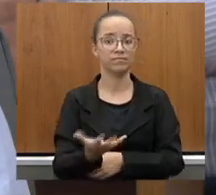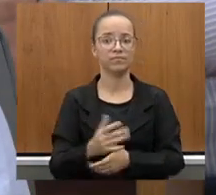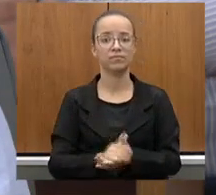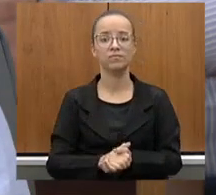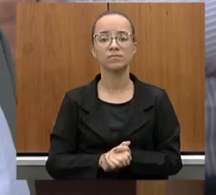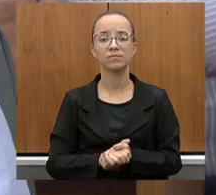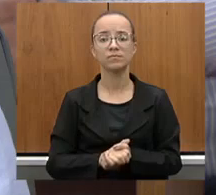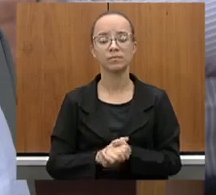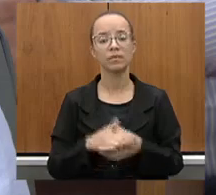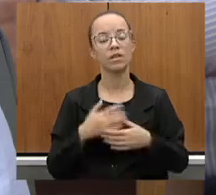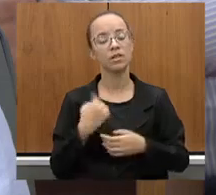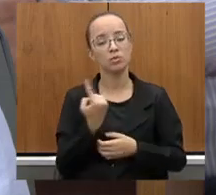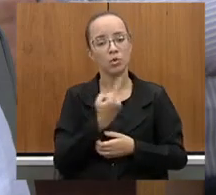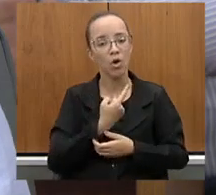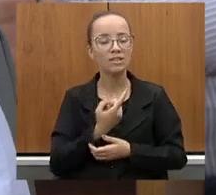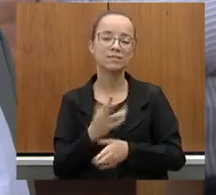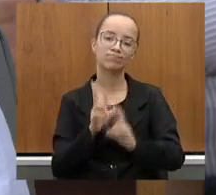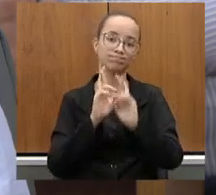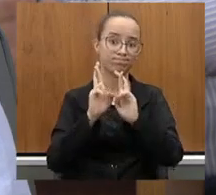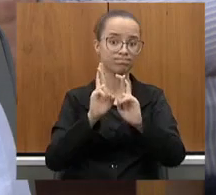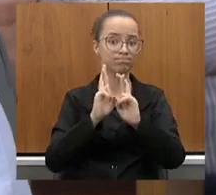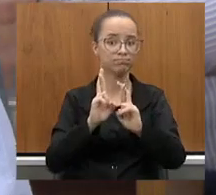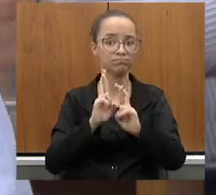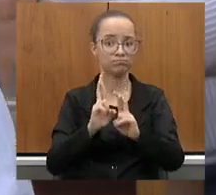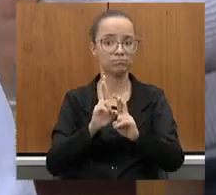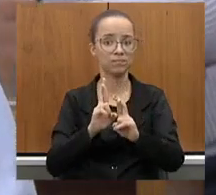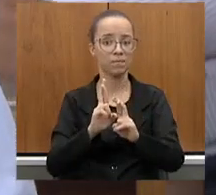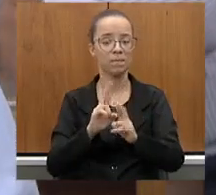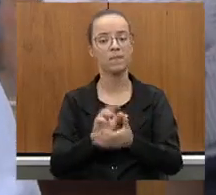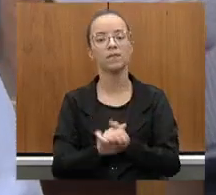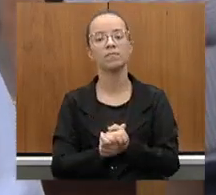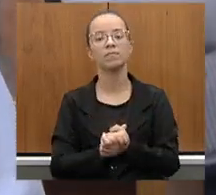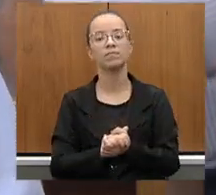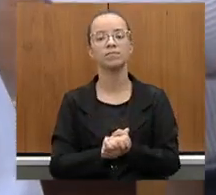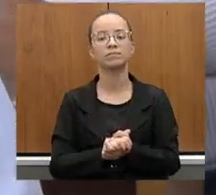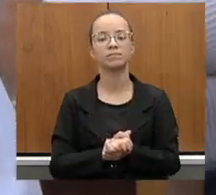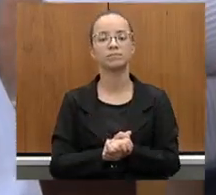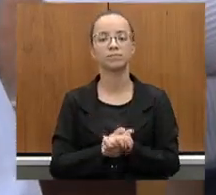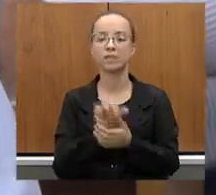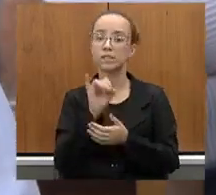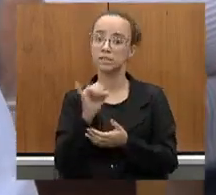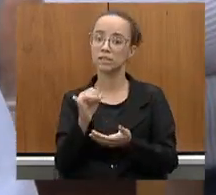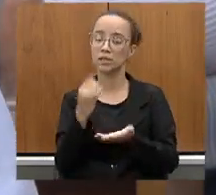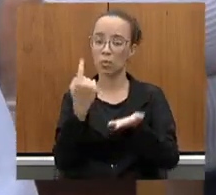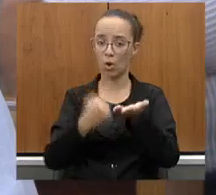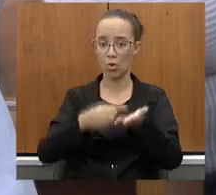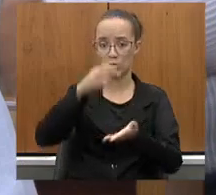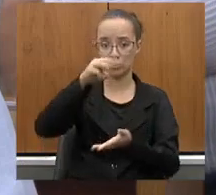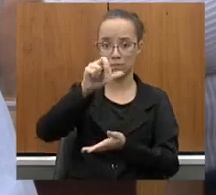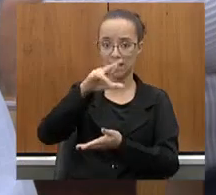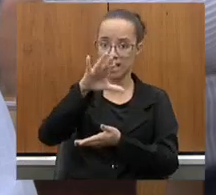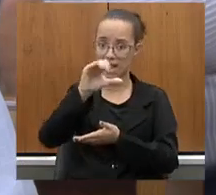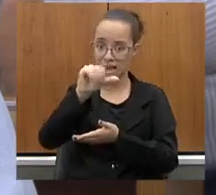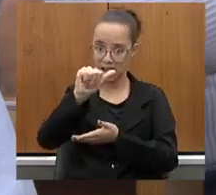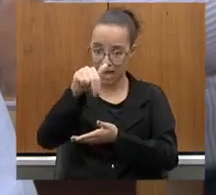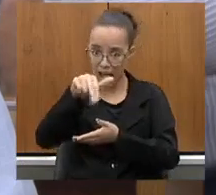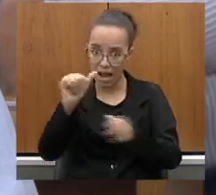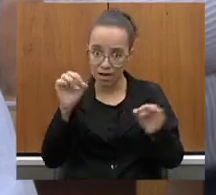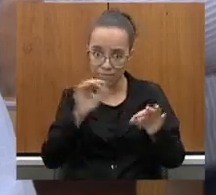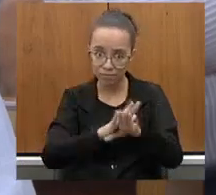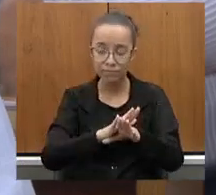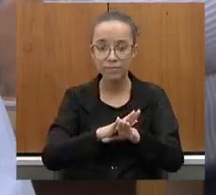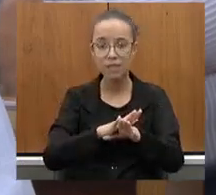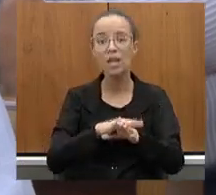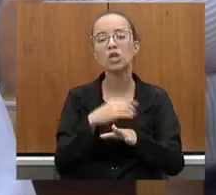e a gente pretende, se, inclusive, o acordo de Mariana for fechado, poder destinar recursos